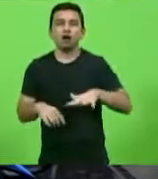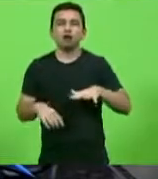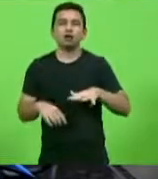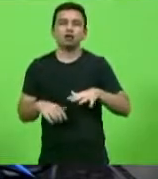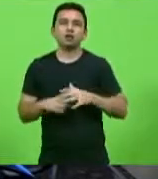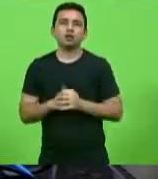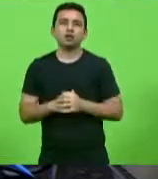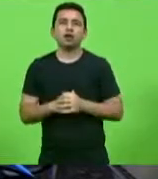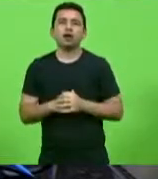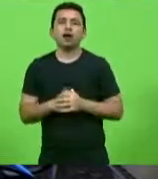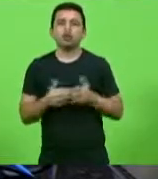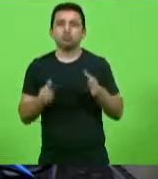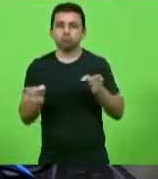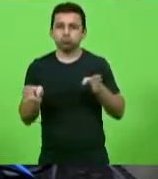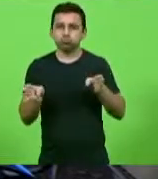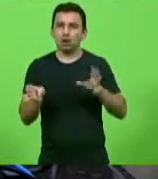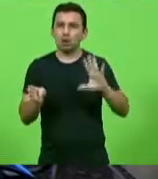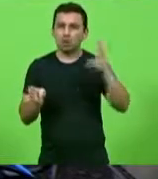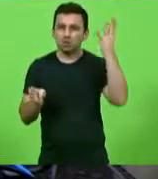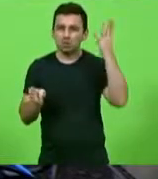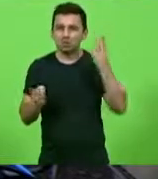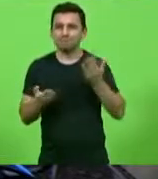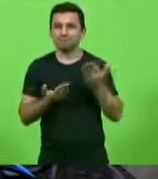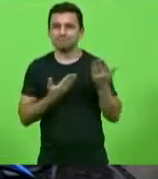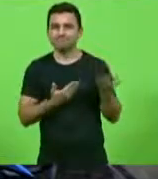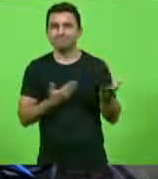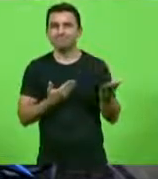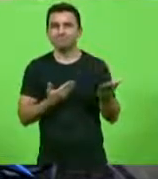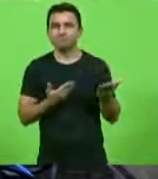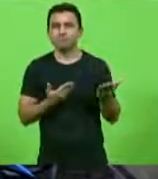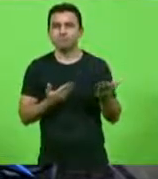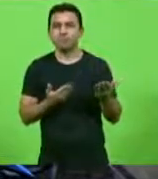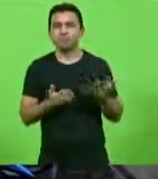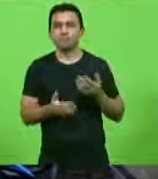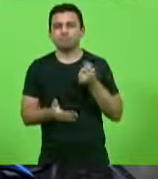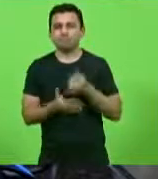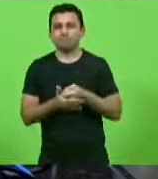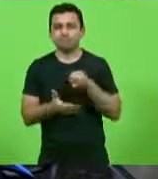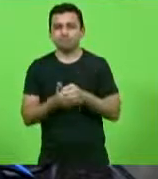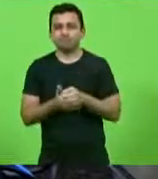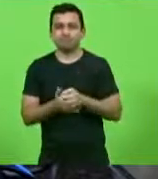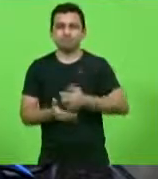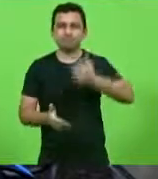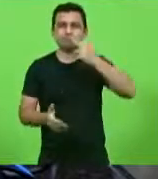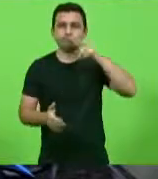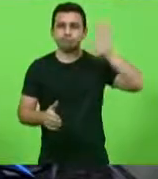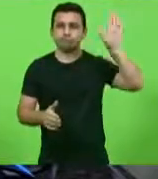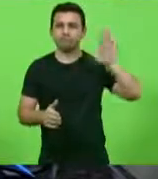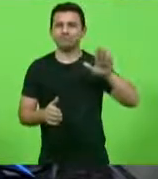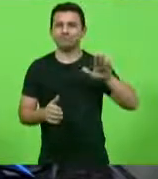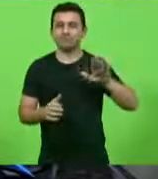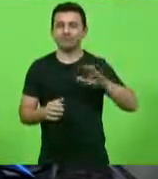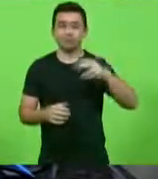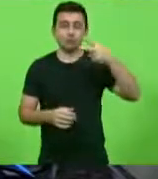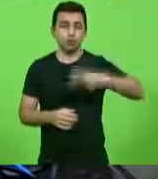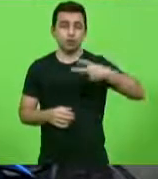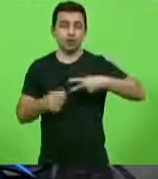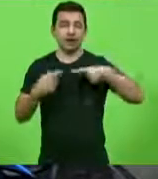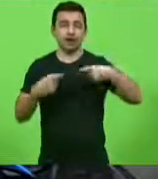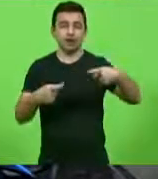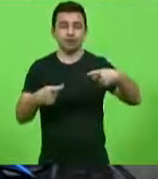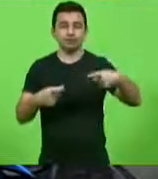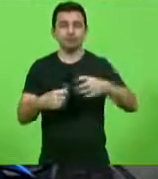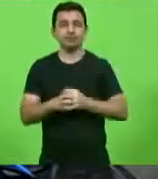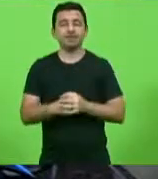acontecidos durante o Holocausto e perpetrado pelos nazistas durante a Segunda Guerra. O